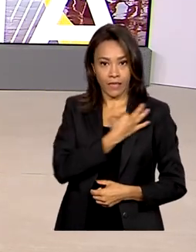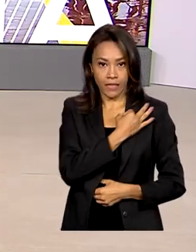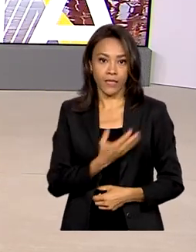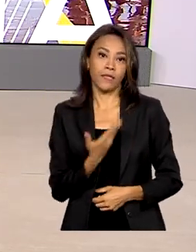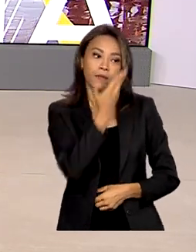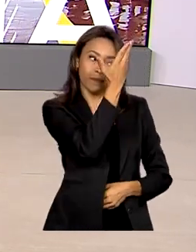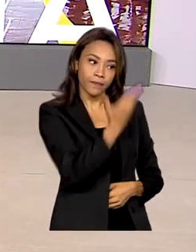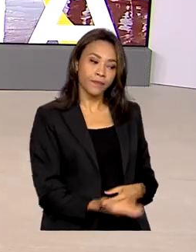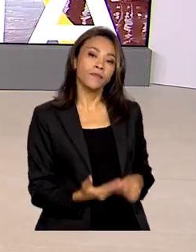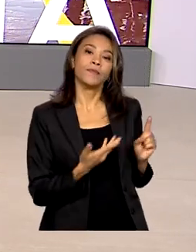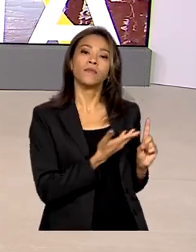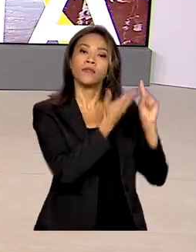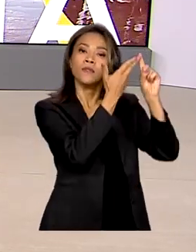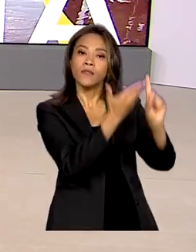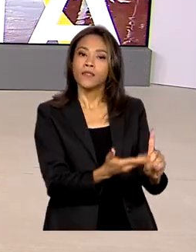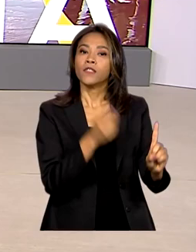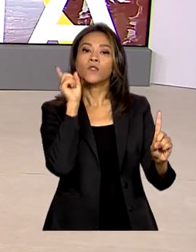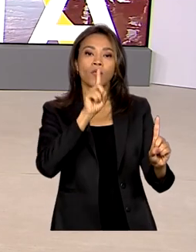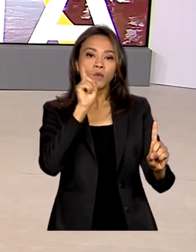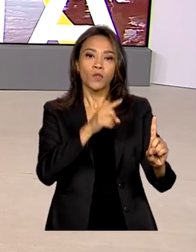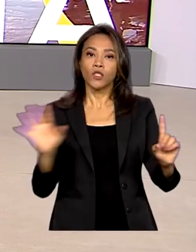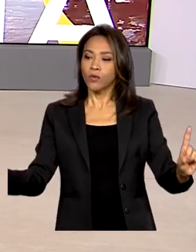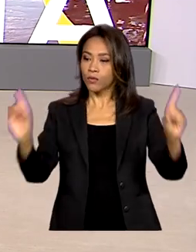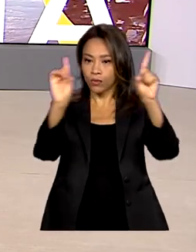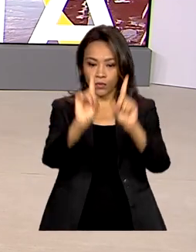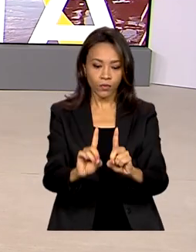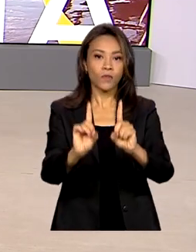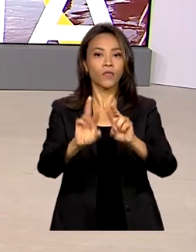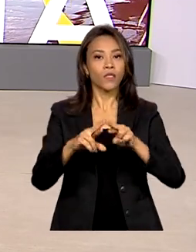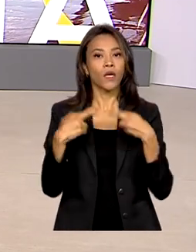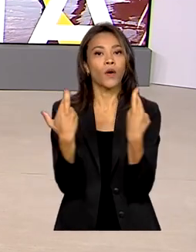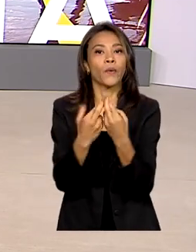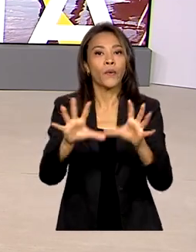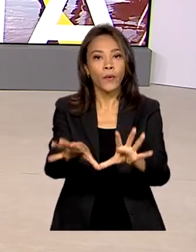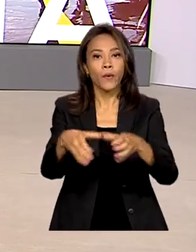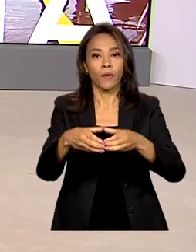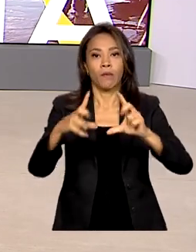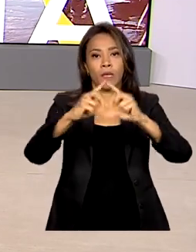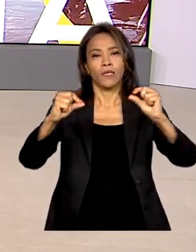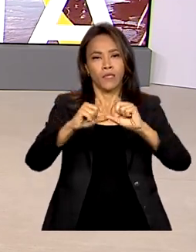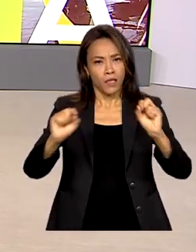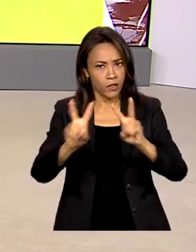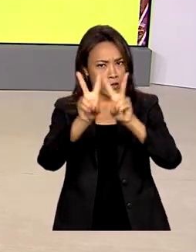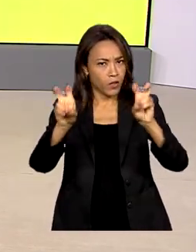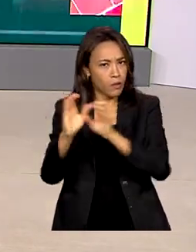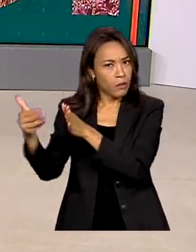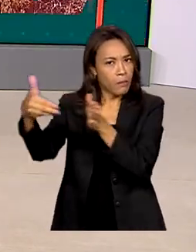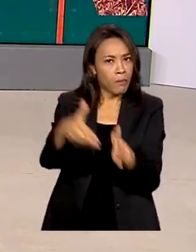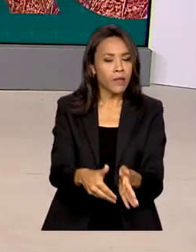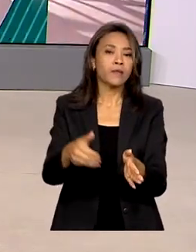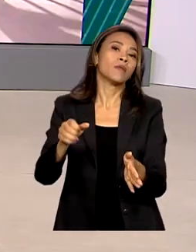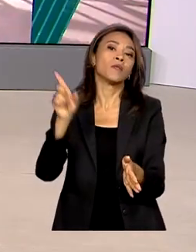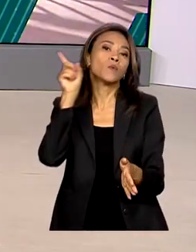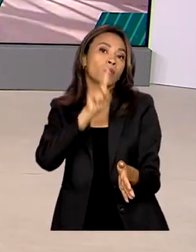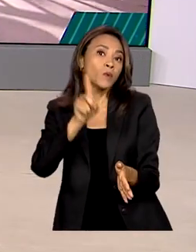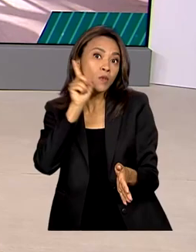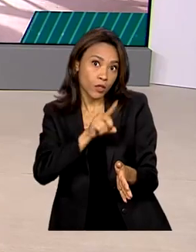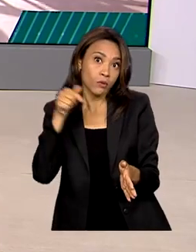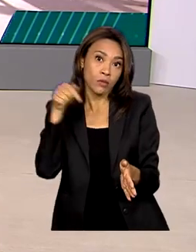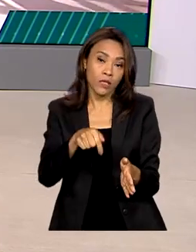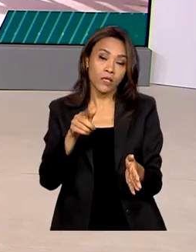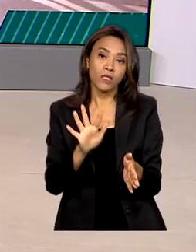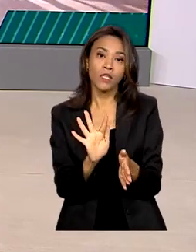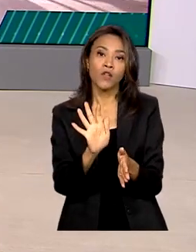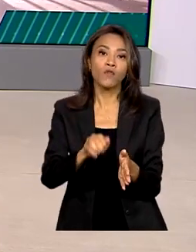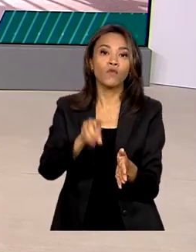-americano para o clima, John Kerry, se reuniram em Brasília para discutir a participação dos Estados Unidos no fundo Amazônia. Eles também